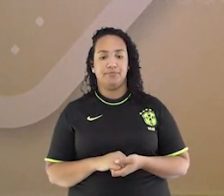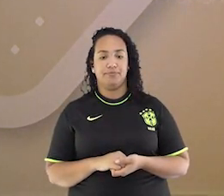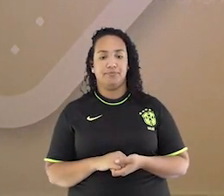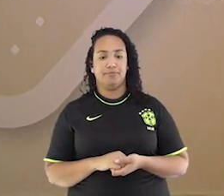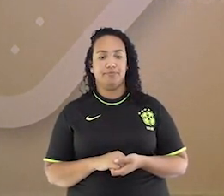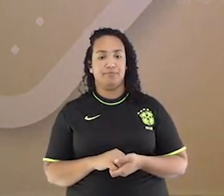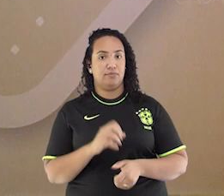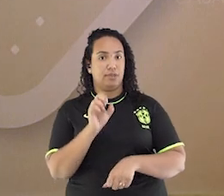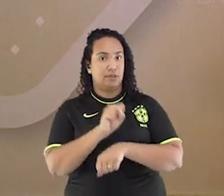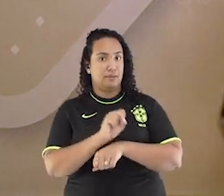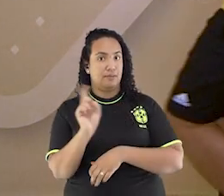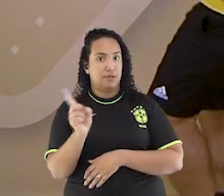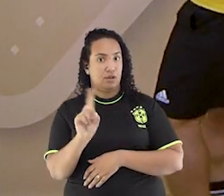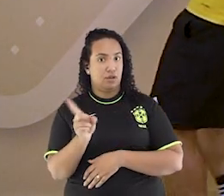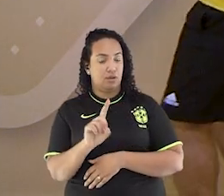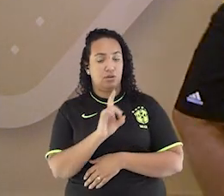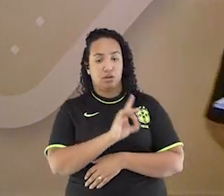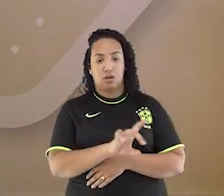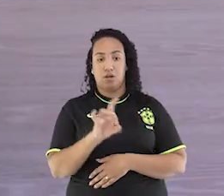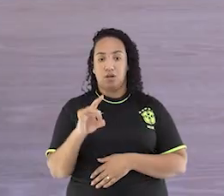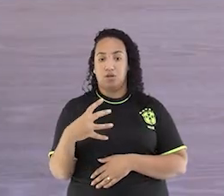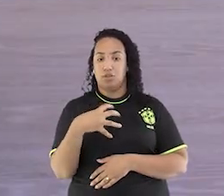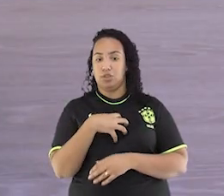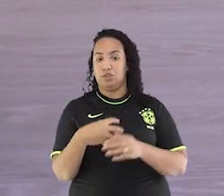parar não. Mas cada um no seu vídeo.